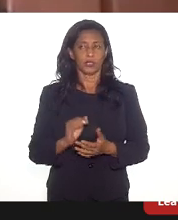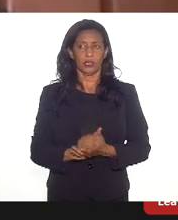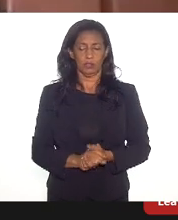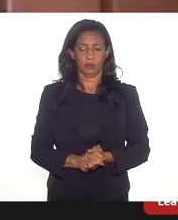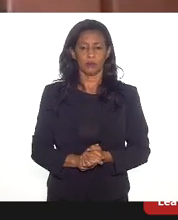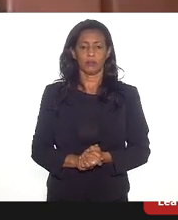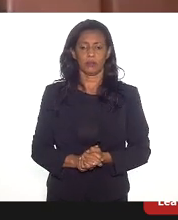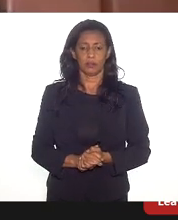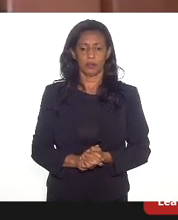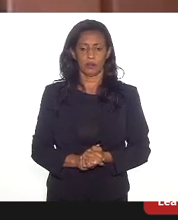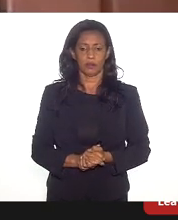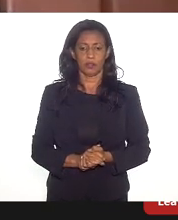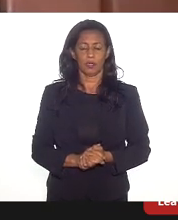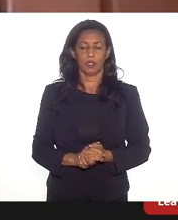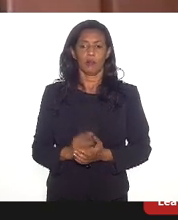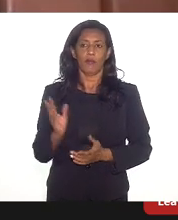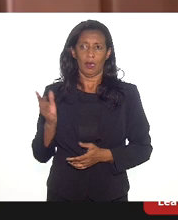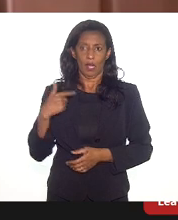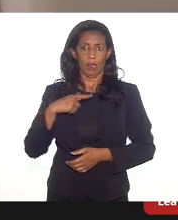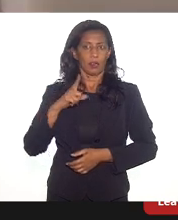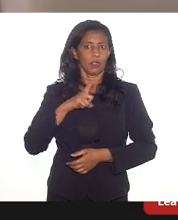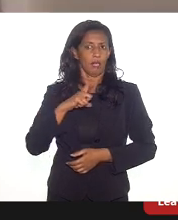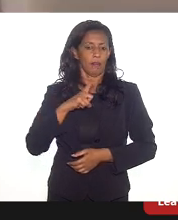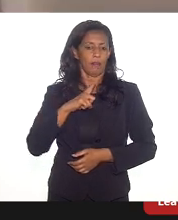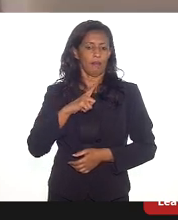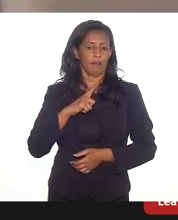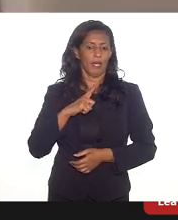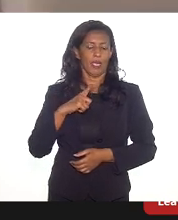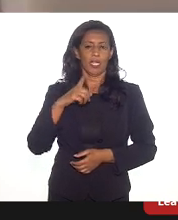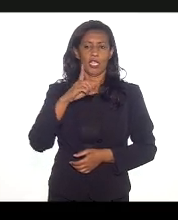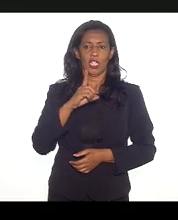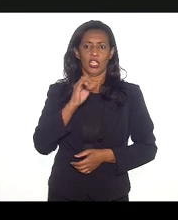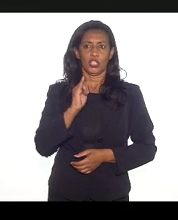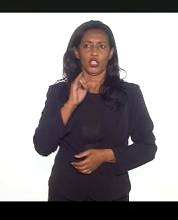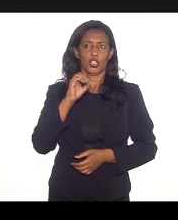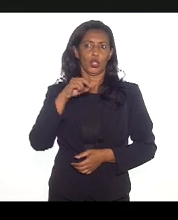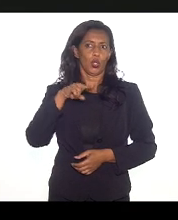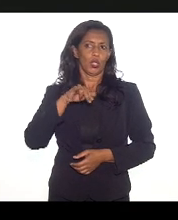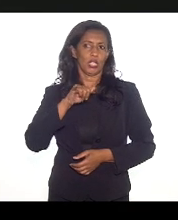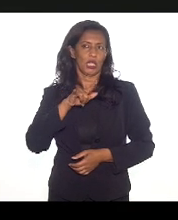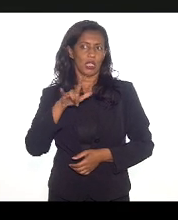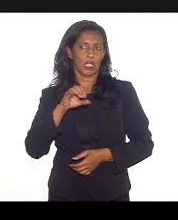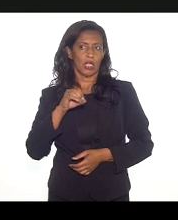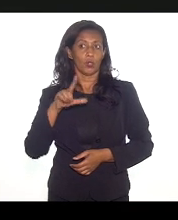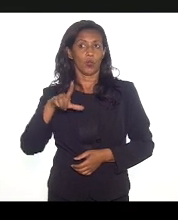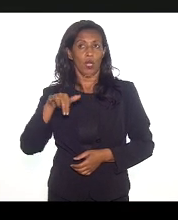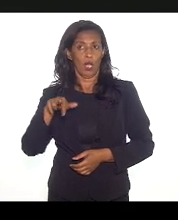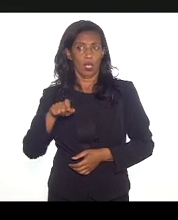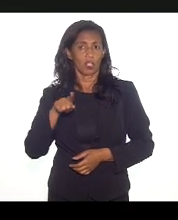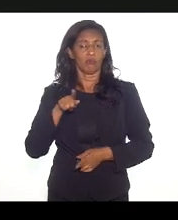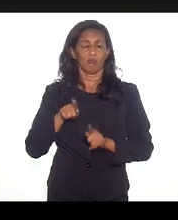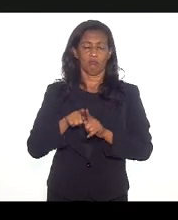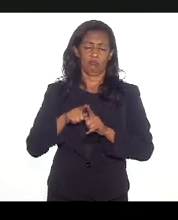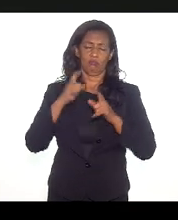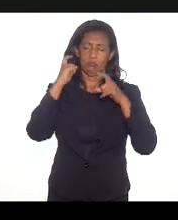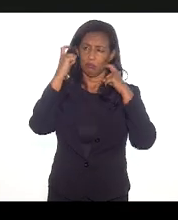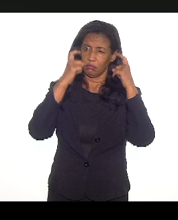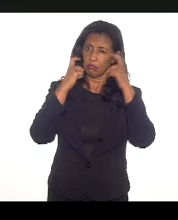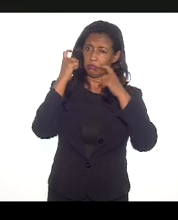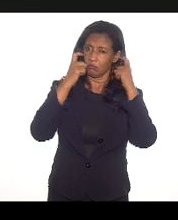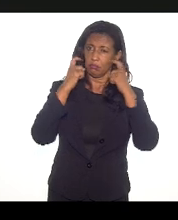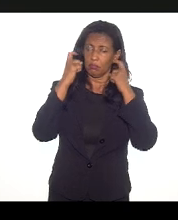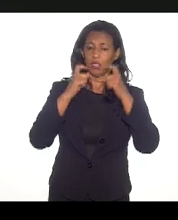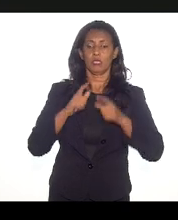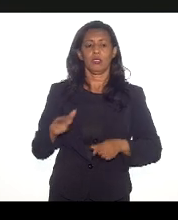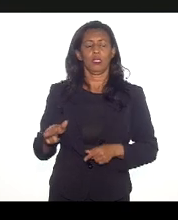presente o deputado Dionísio Lins, que também tem uma preocupação muito importante com a questão